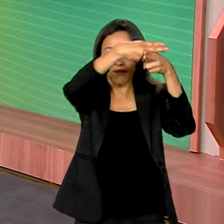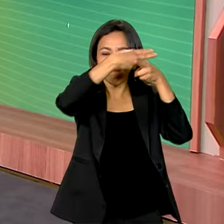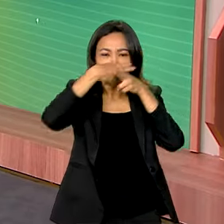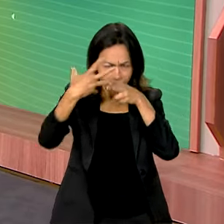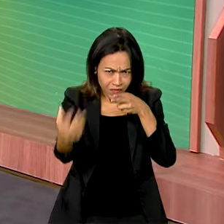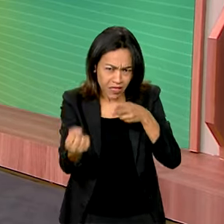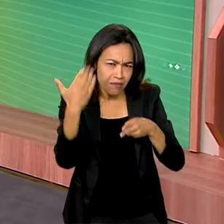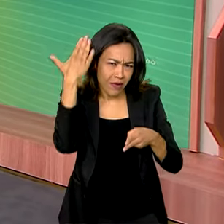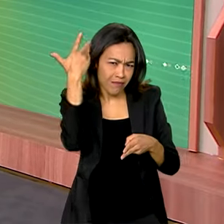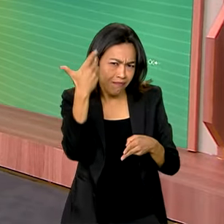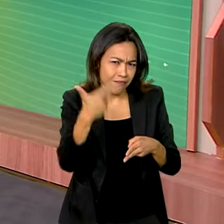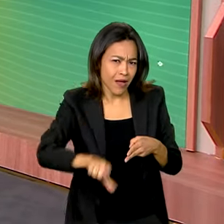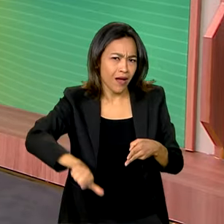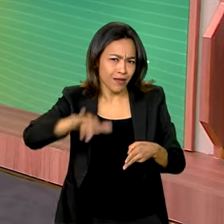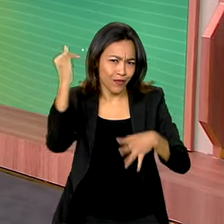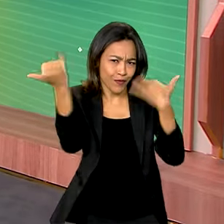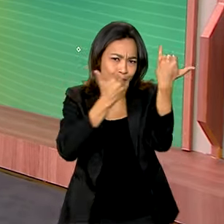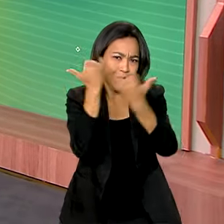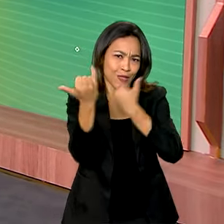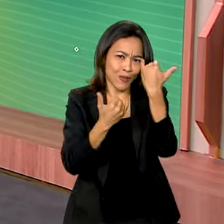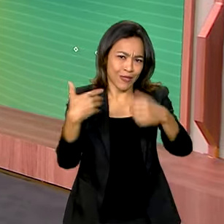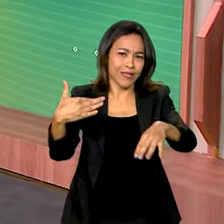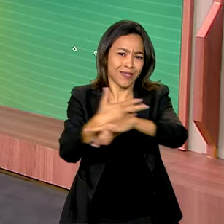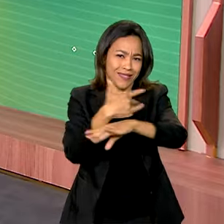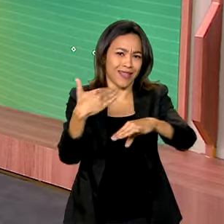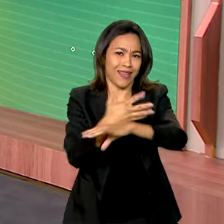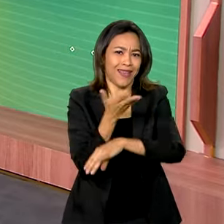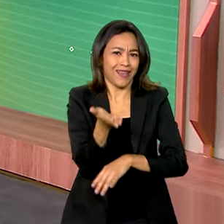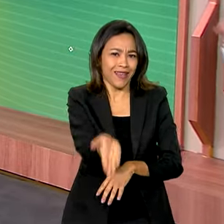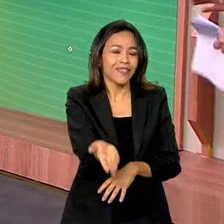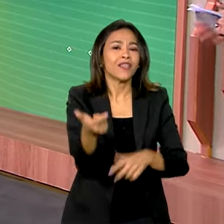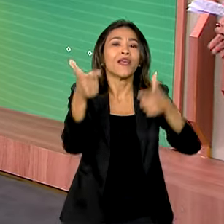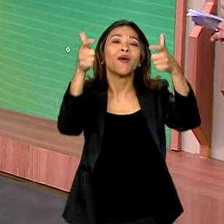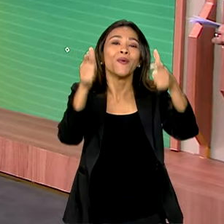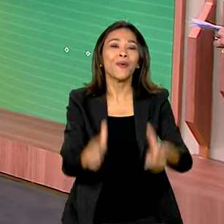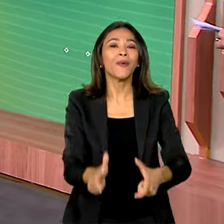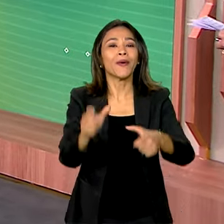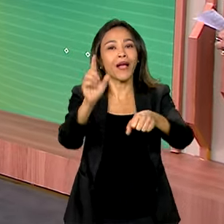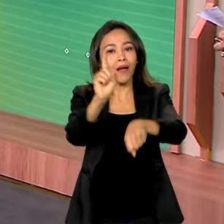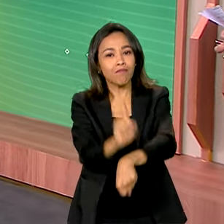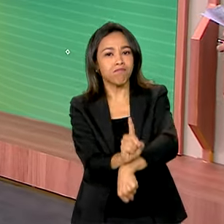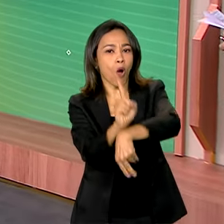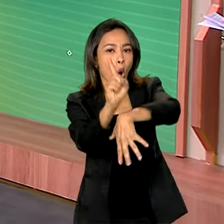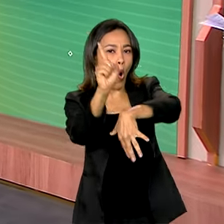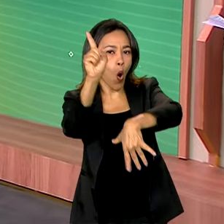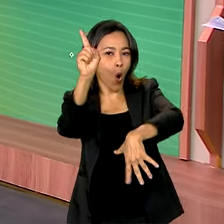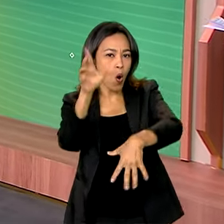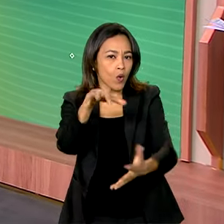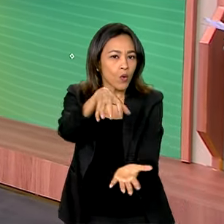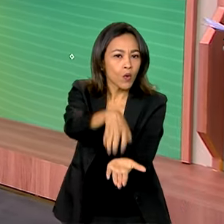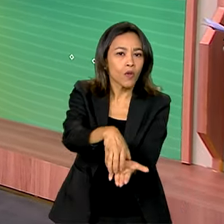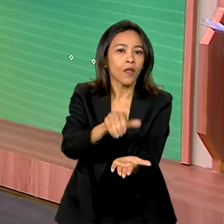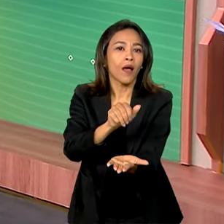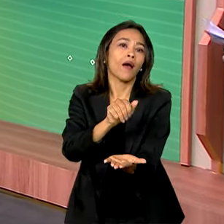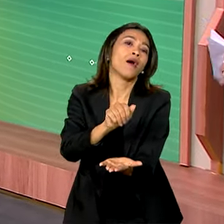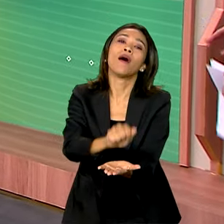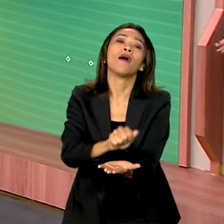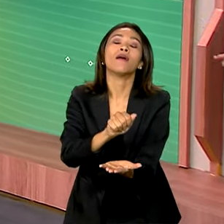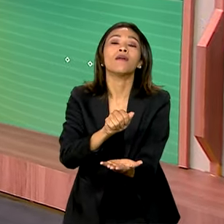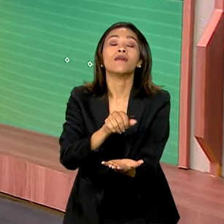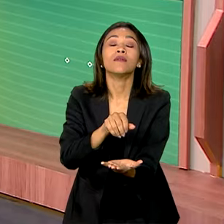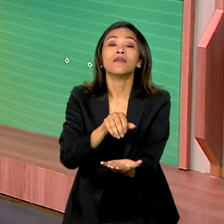respeito de Alcântara, no Maranhão, onde fica o Centro Espacial da Agência Espacial Brasileira. Vamos conhecer algumas ações